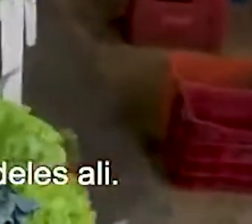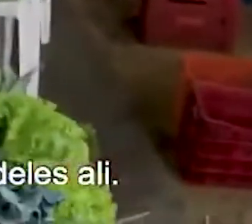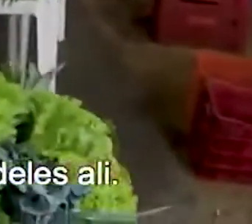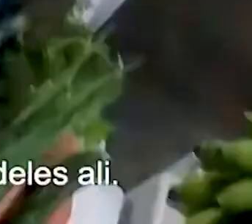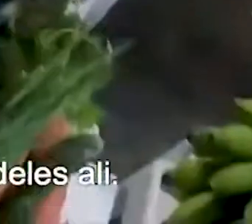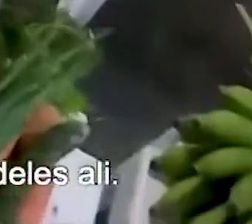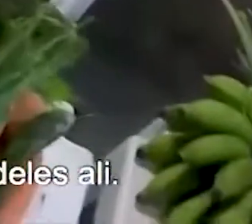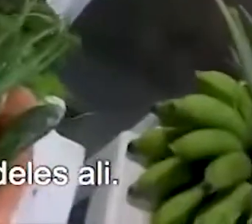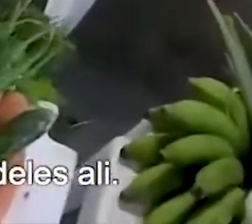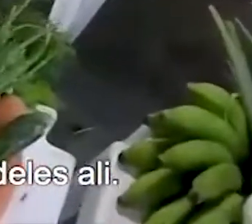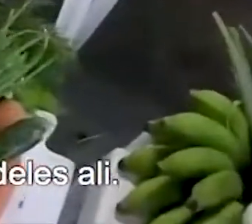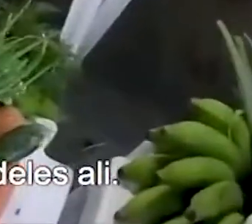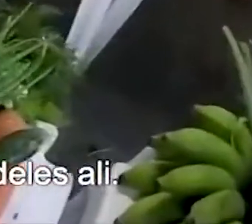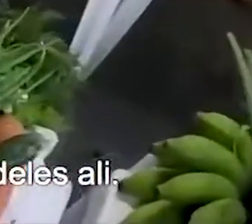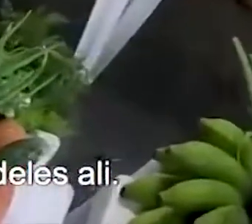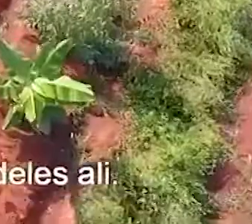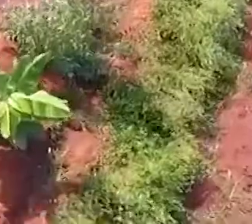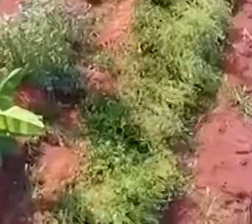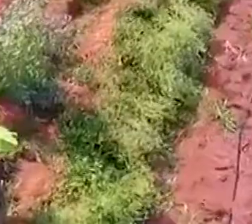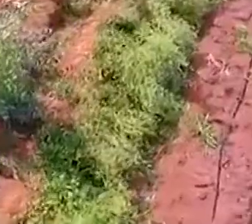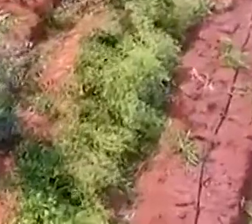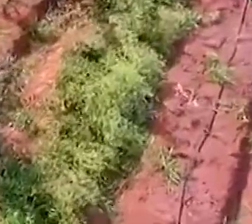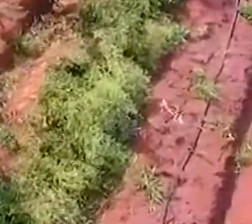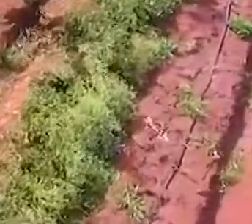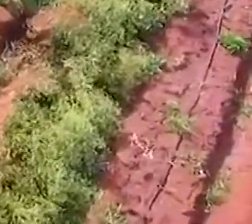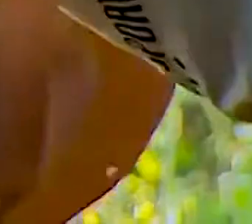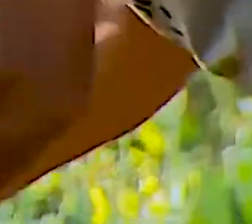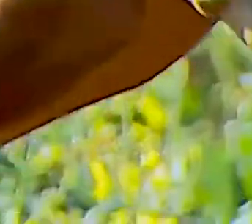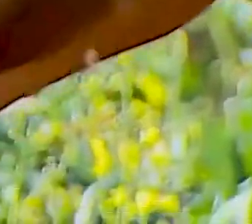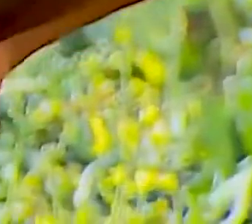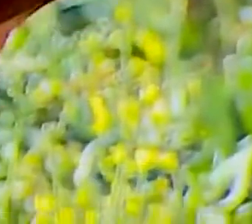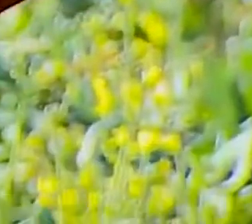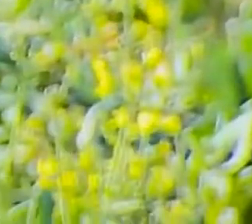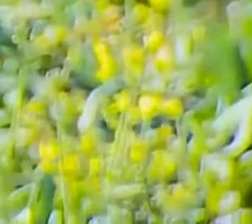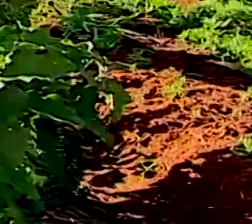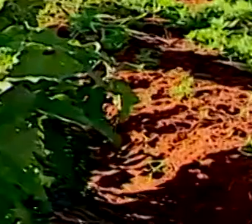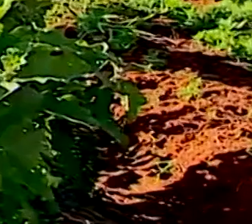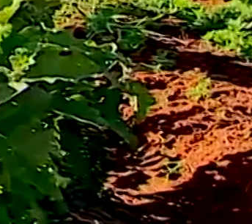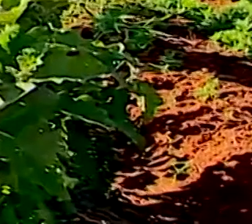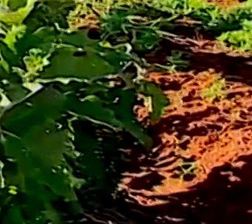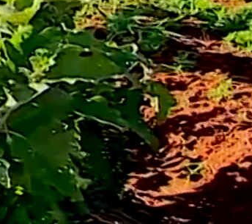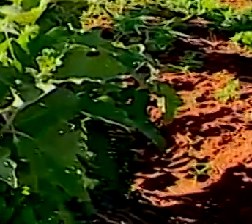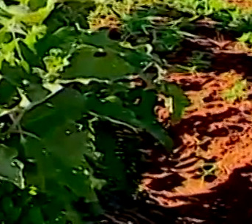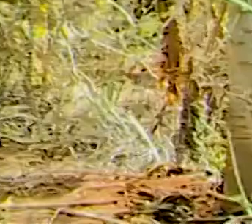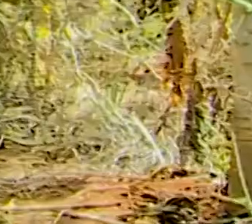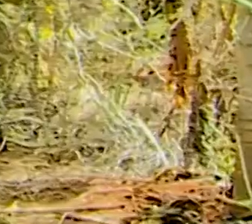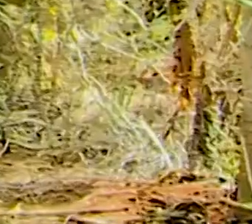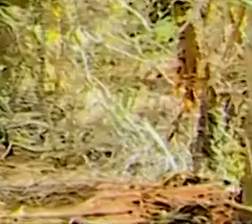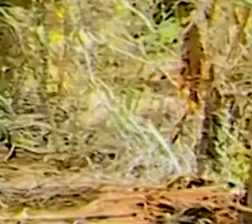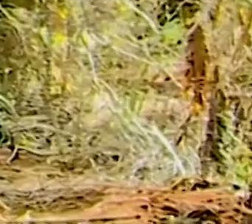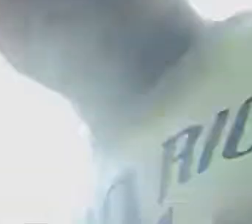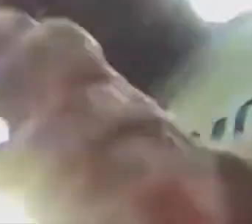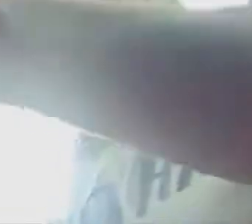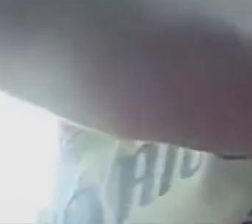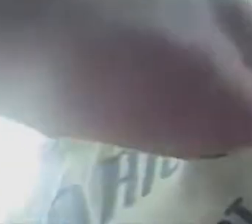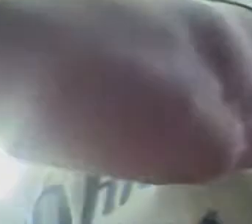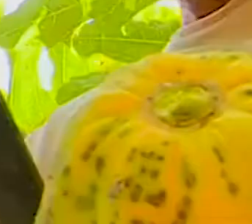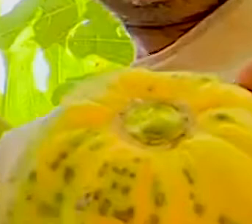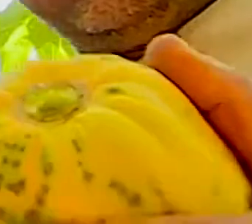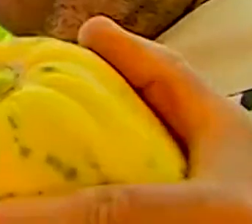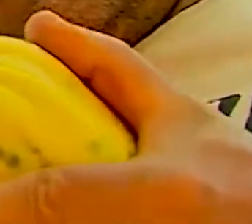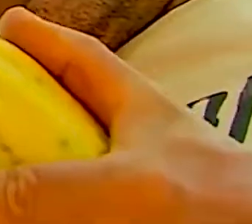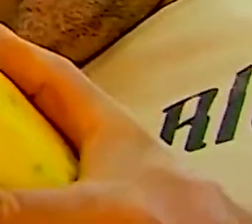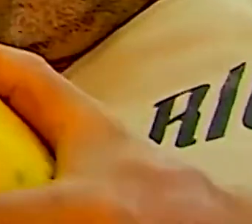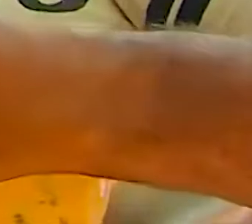satisfação deles pegarem aquela cesta deles ali. É um investimento para a saúde deles. Porque ela tem um produto